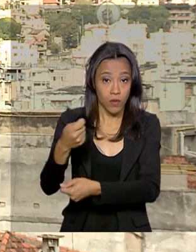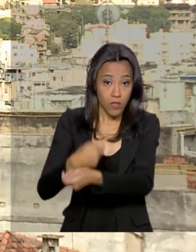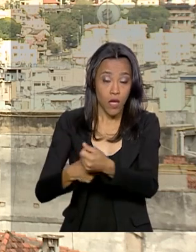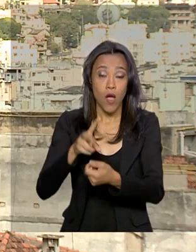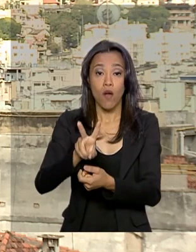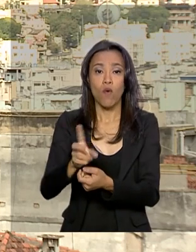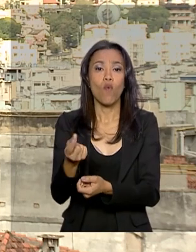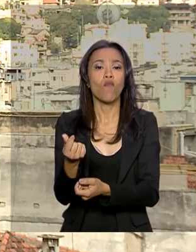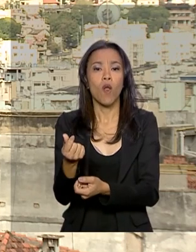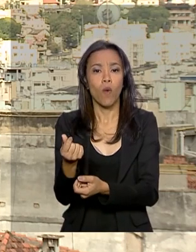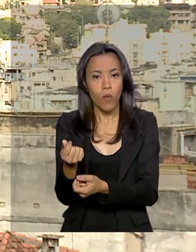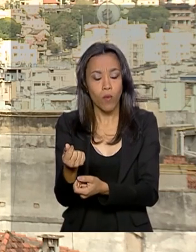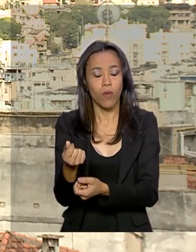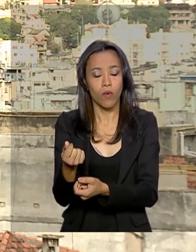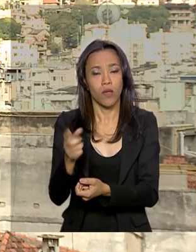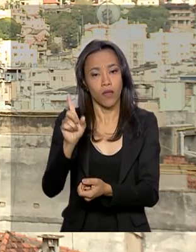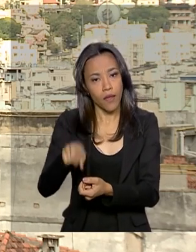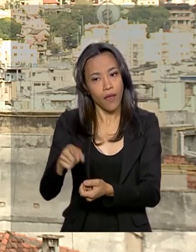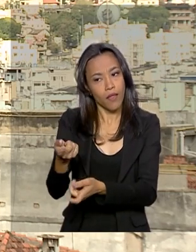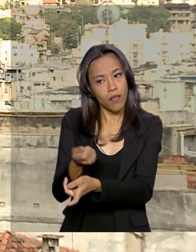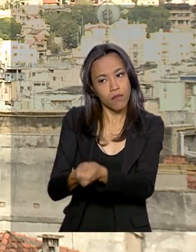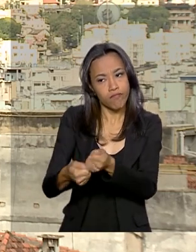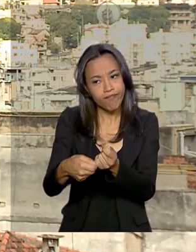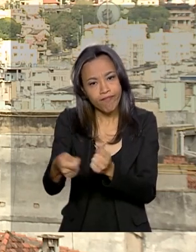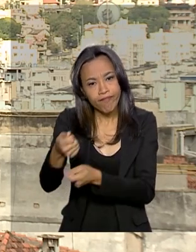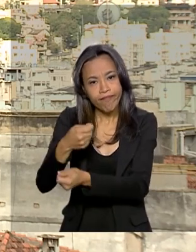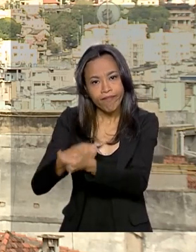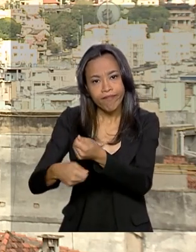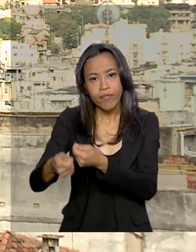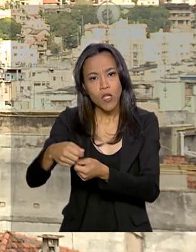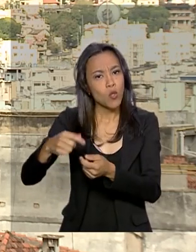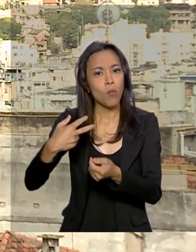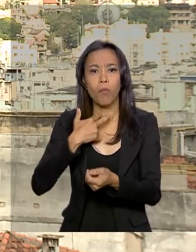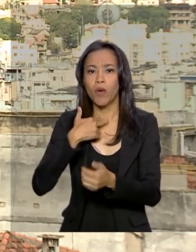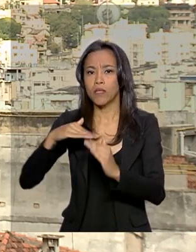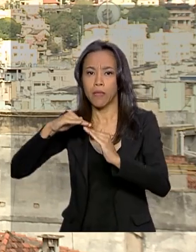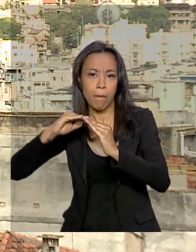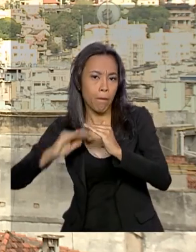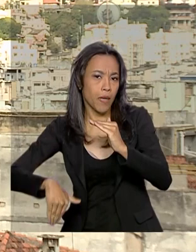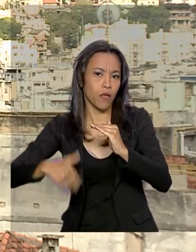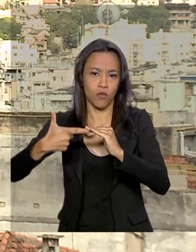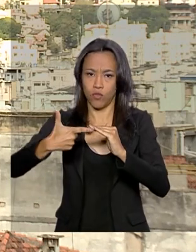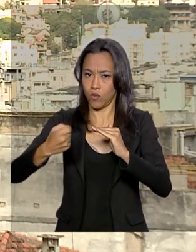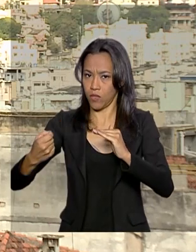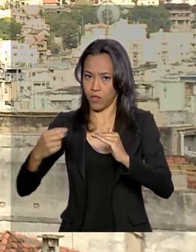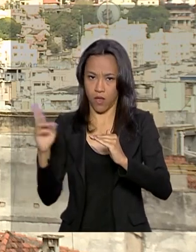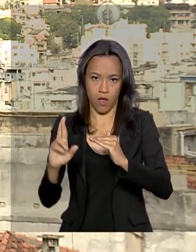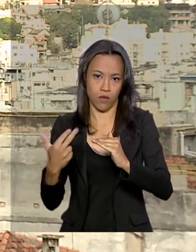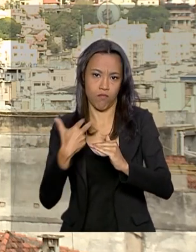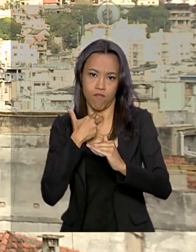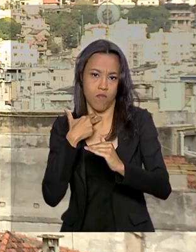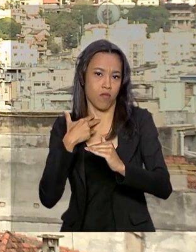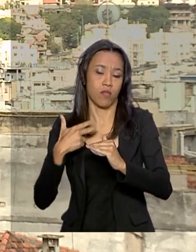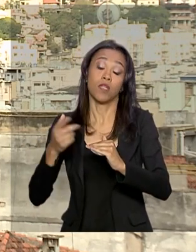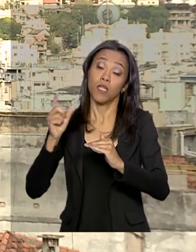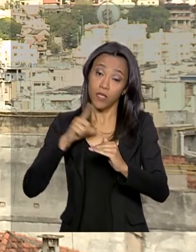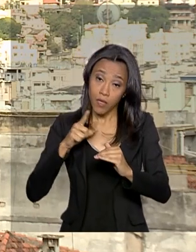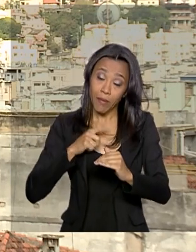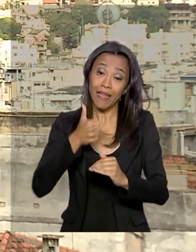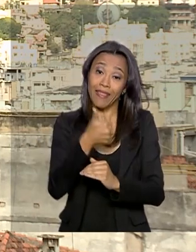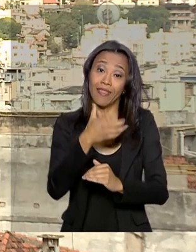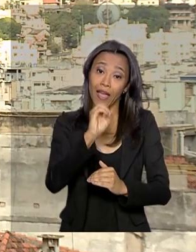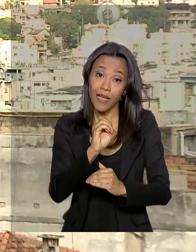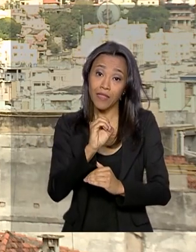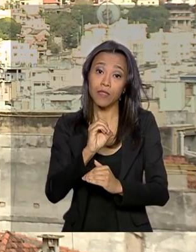parcela que vai resultar da negociação não poderá ser inferior a 200 reais. E ainda há parcela de entrada de 10% da